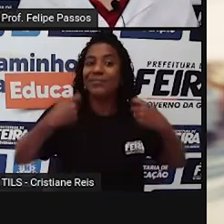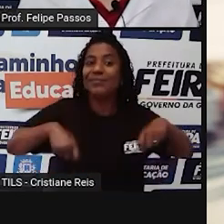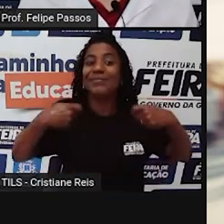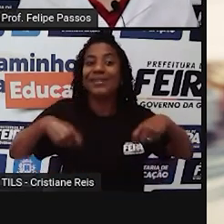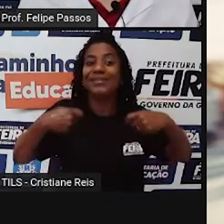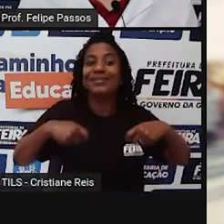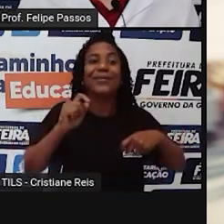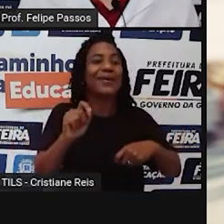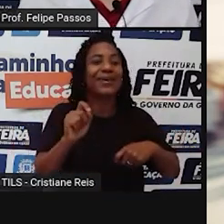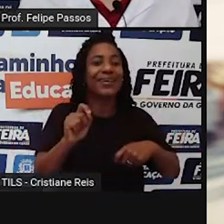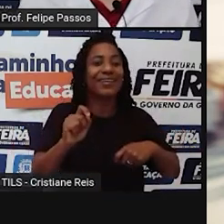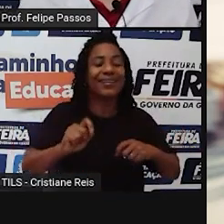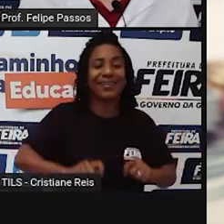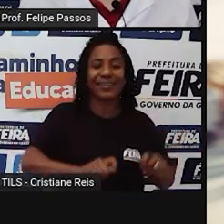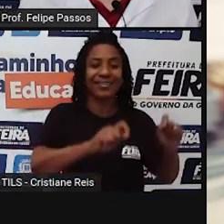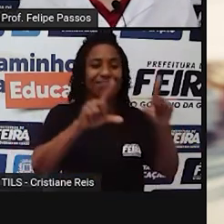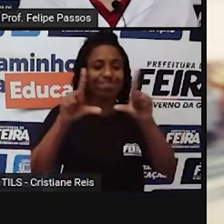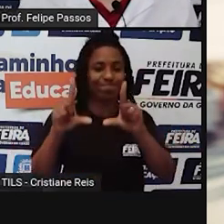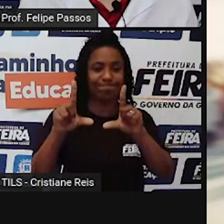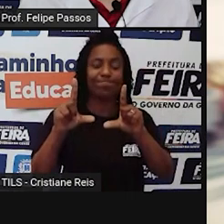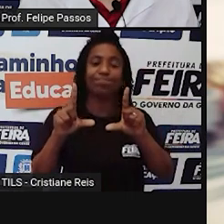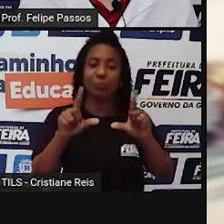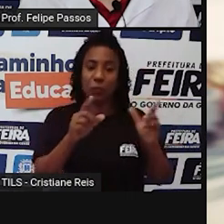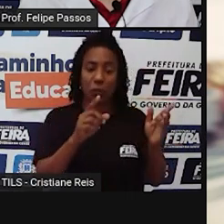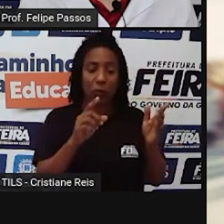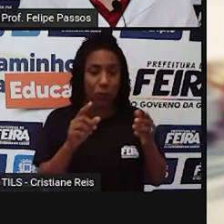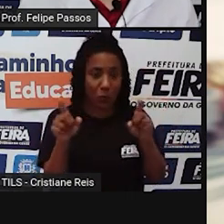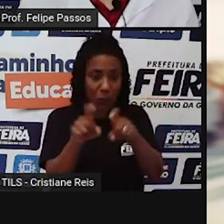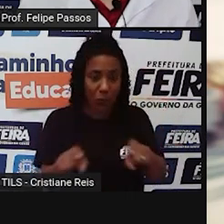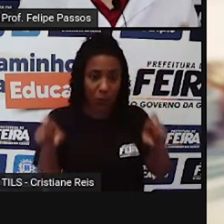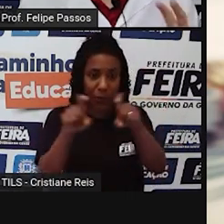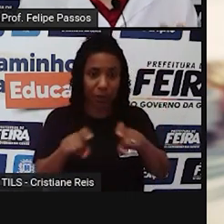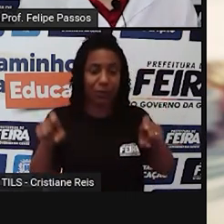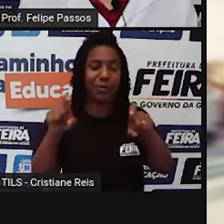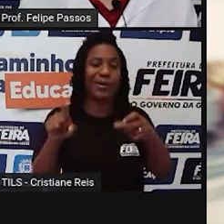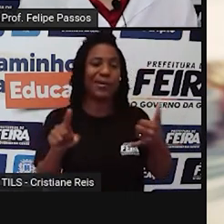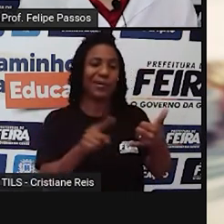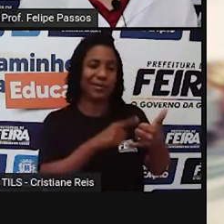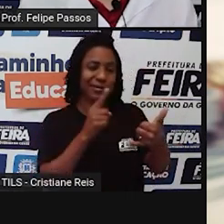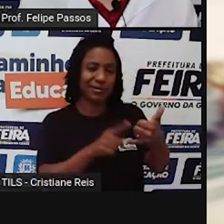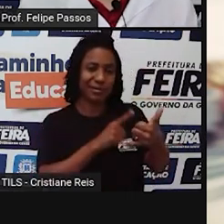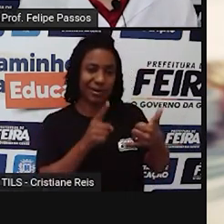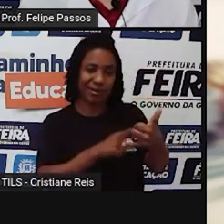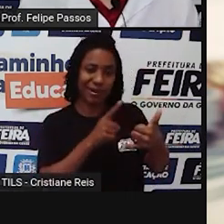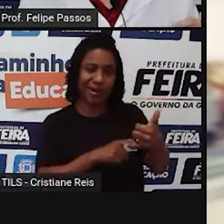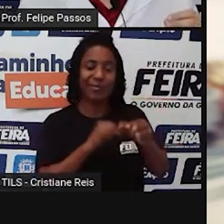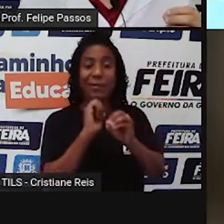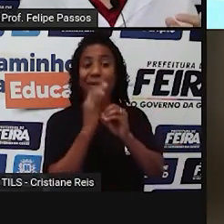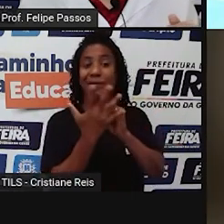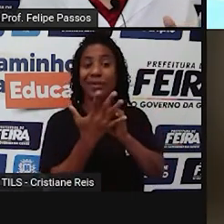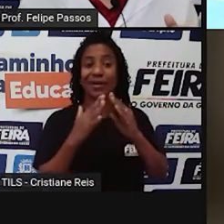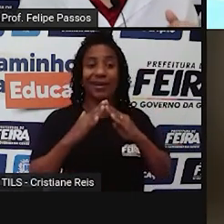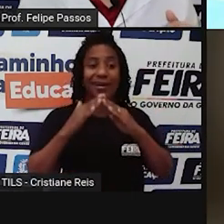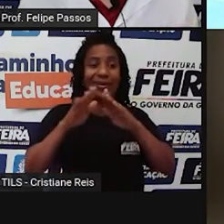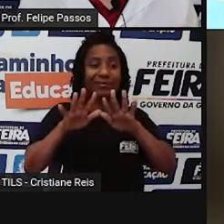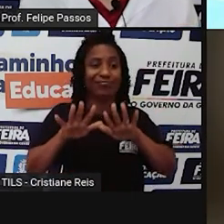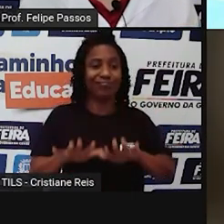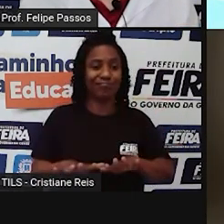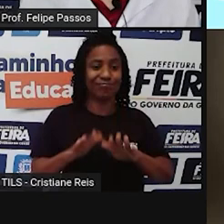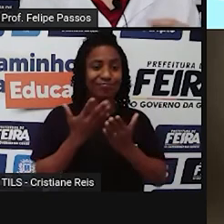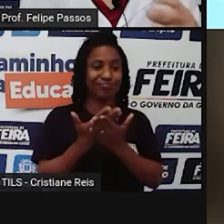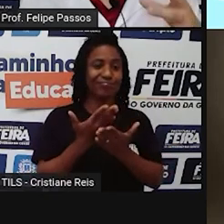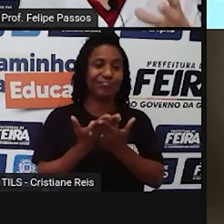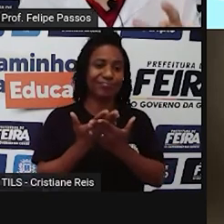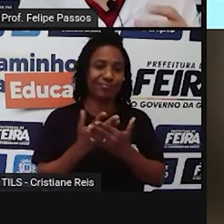de telas, o tempo utilizando celular e computador. Então a gente precisa ficar atento a isso, né? Em como que nós,